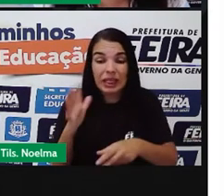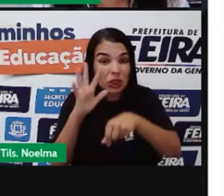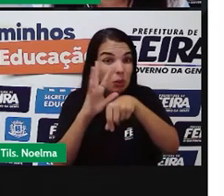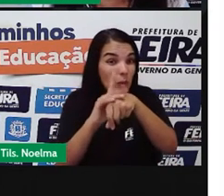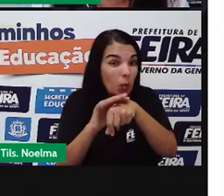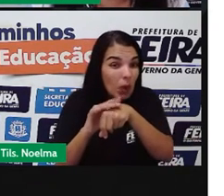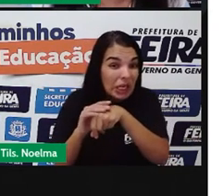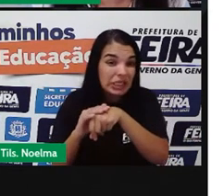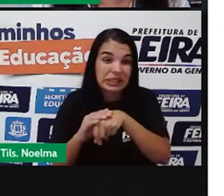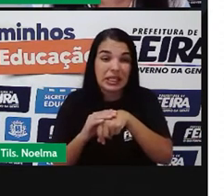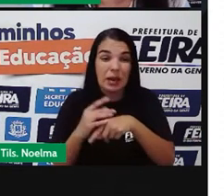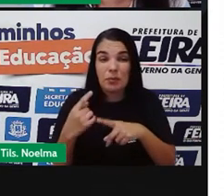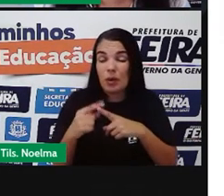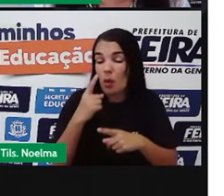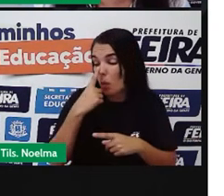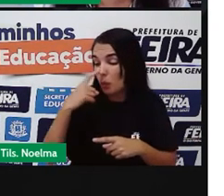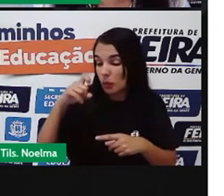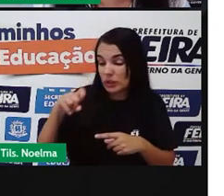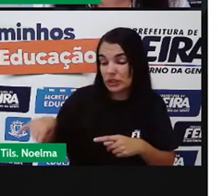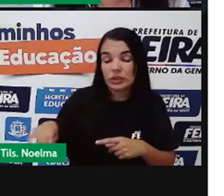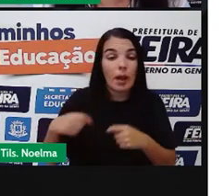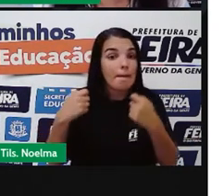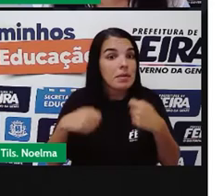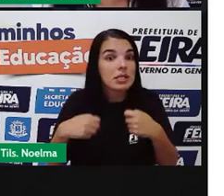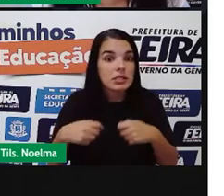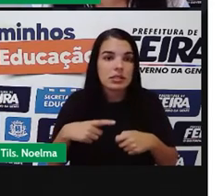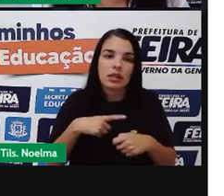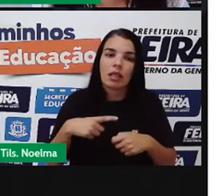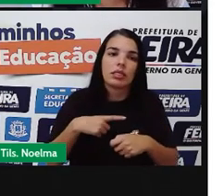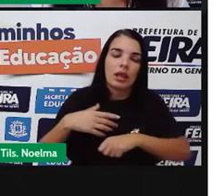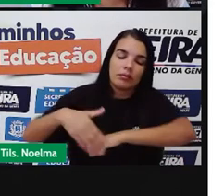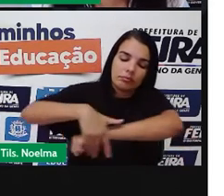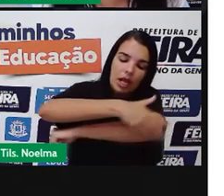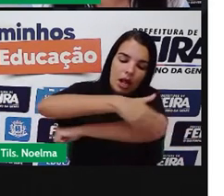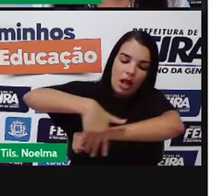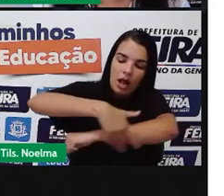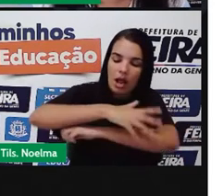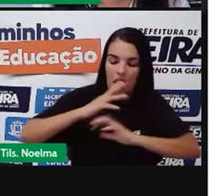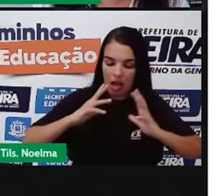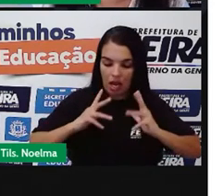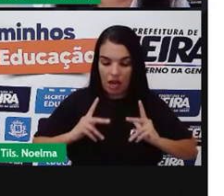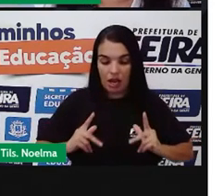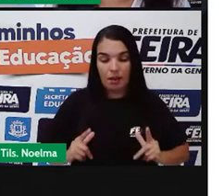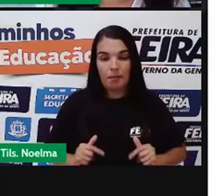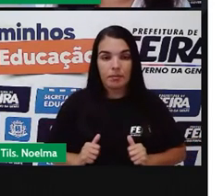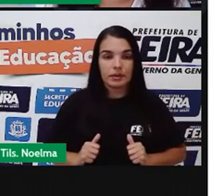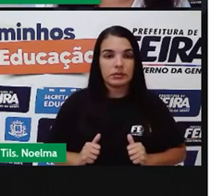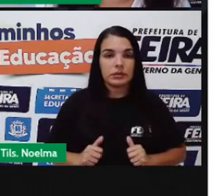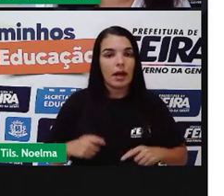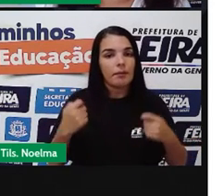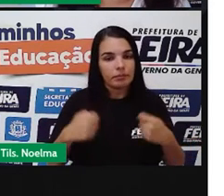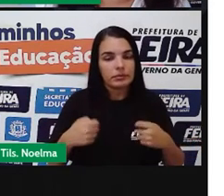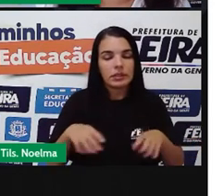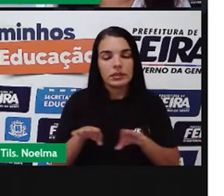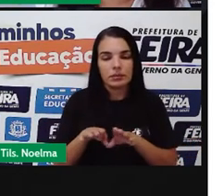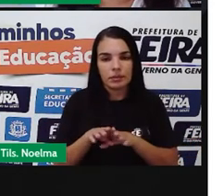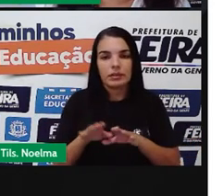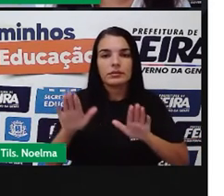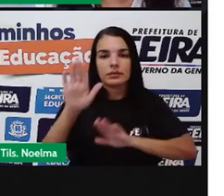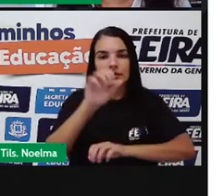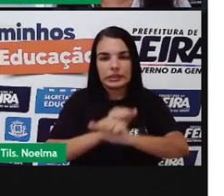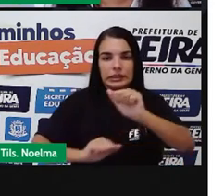A partir do lixo. Então, a limpeza urbana e o manejo dos resíduos sólidos também fazem parte do saneamento